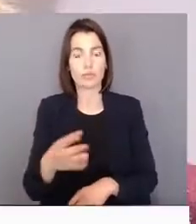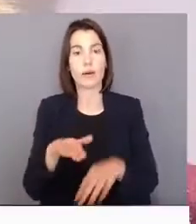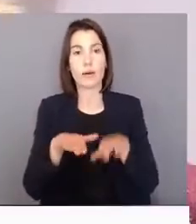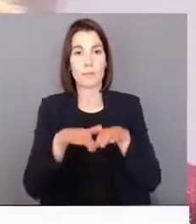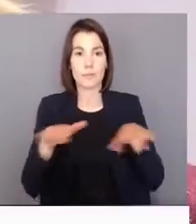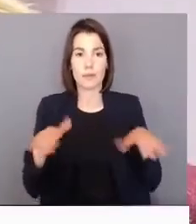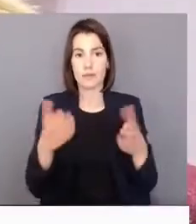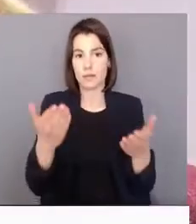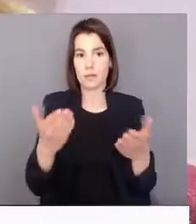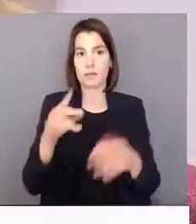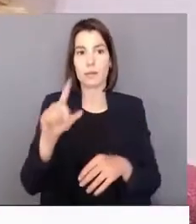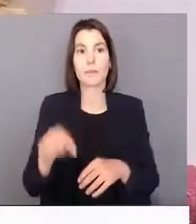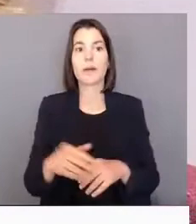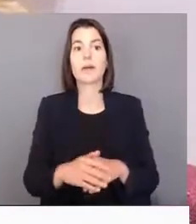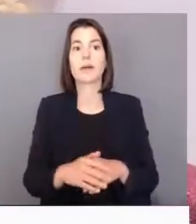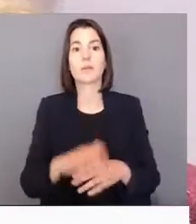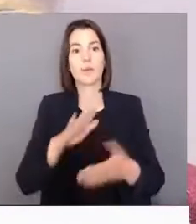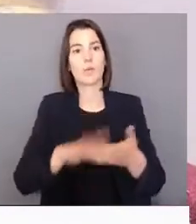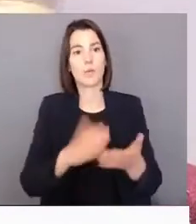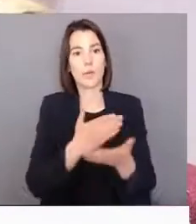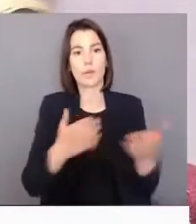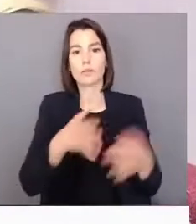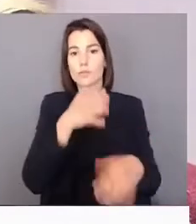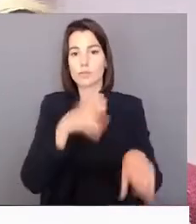aos estimados deputados e ao estimado público.